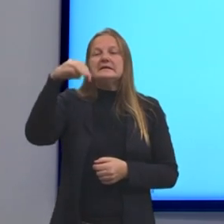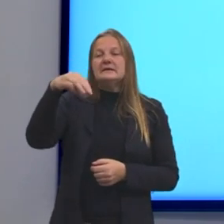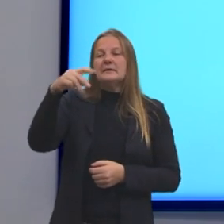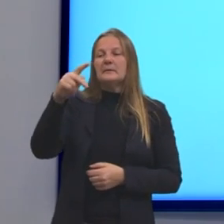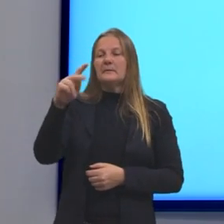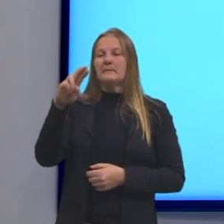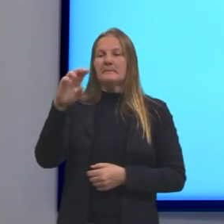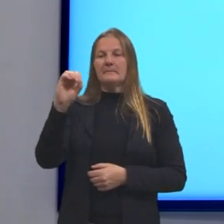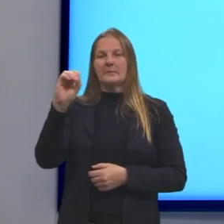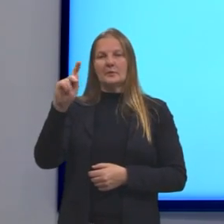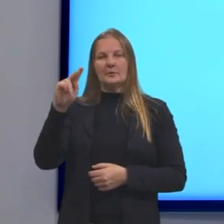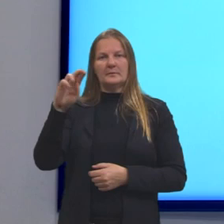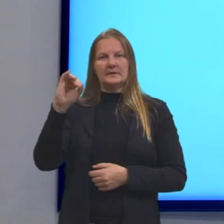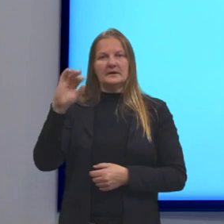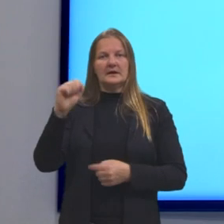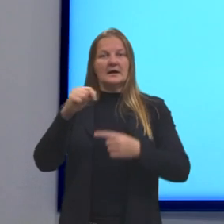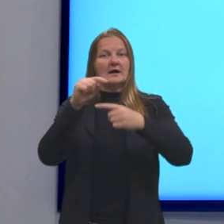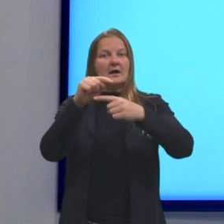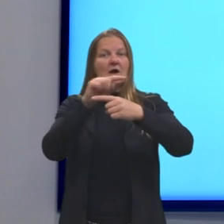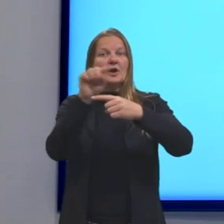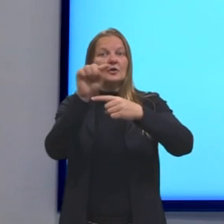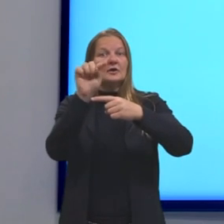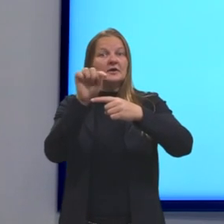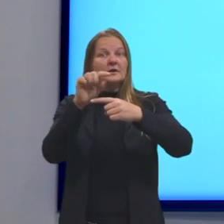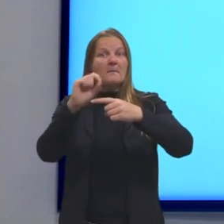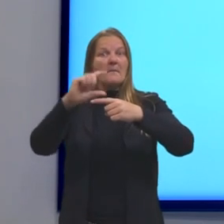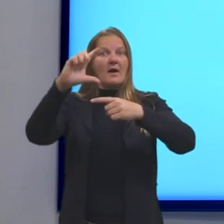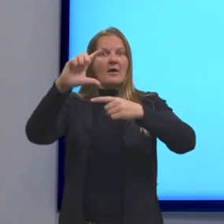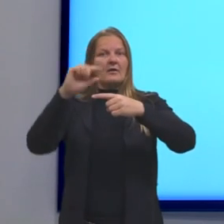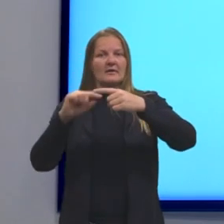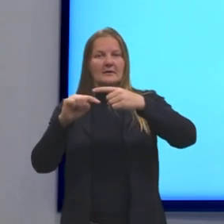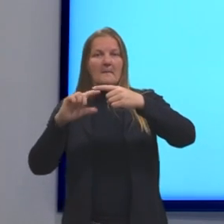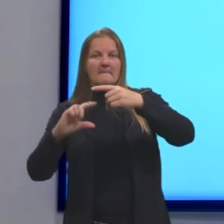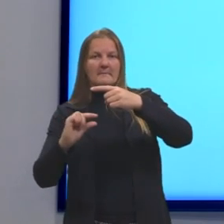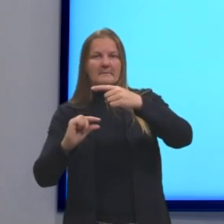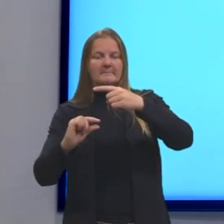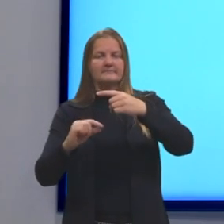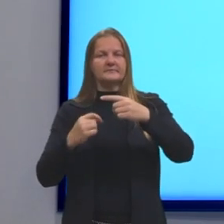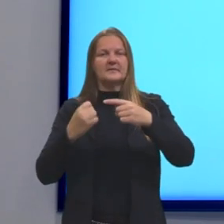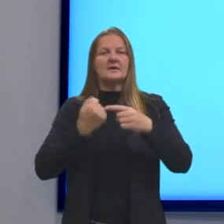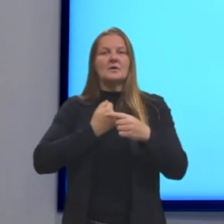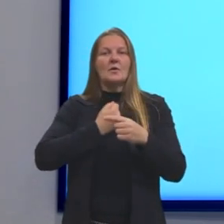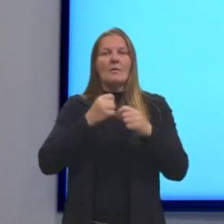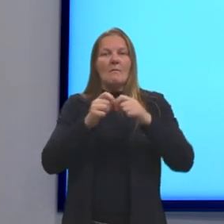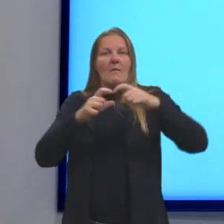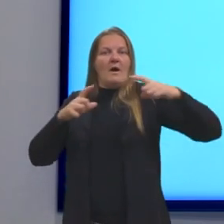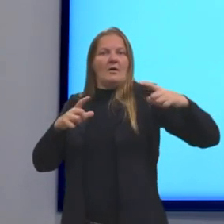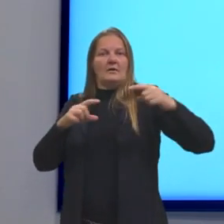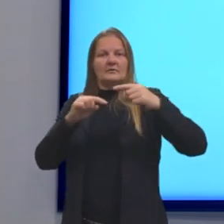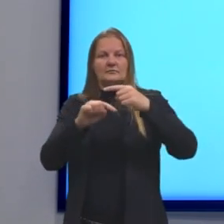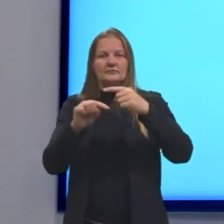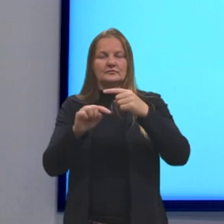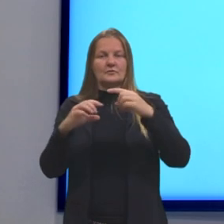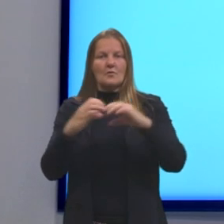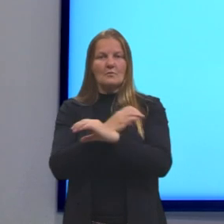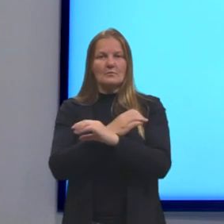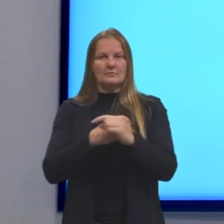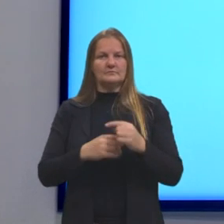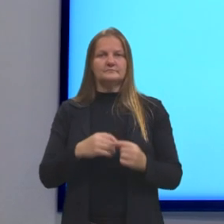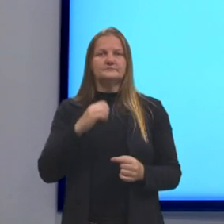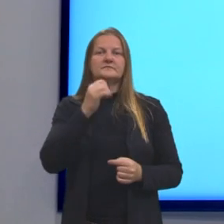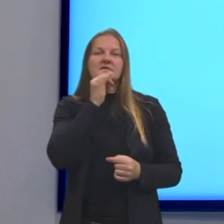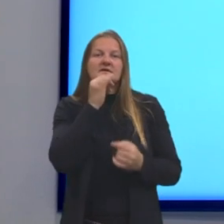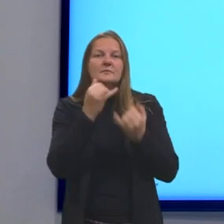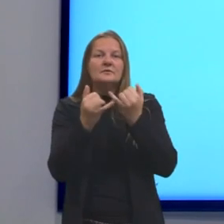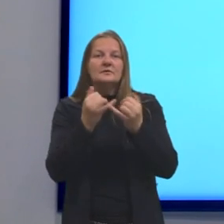são as frações em que o numerador é maior. Ou seja, ele representa um número maior que o inteiro. Aqui